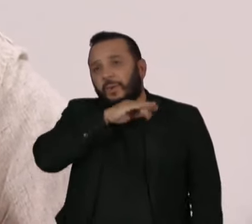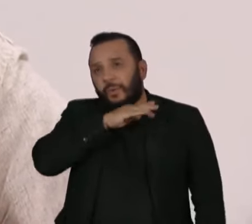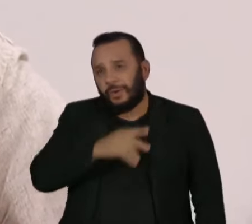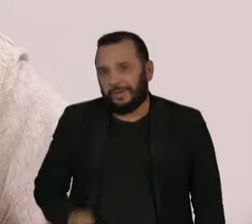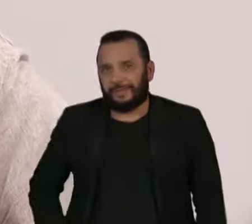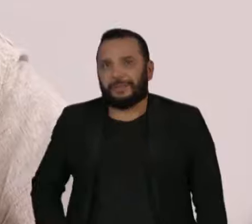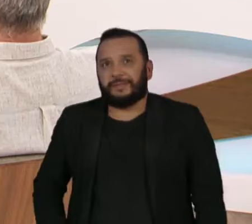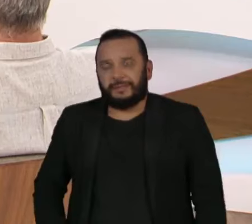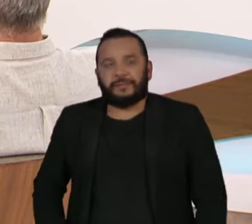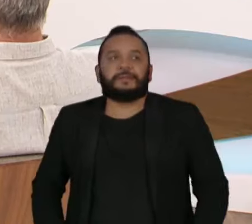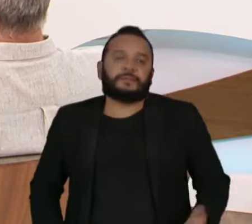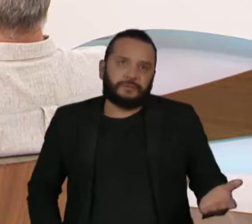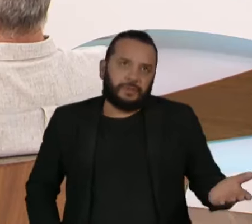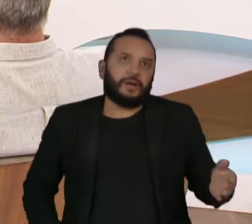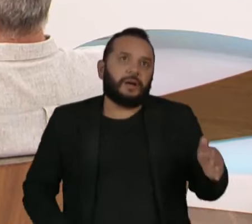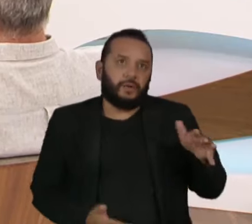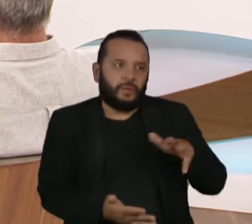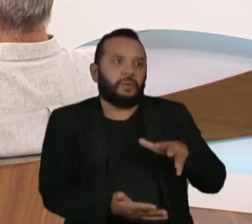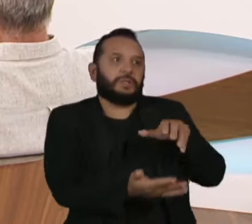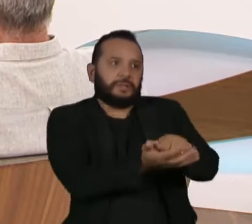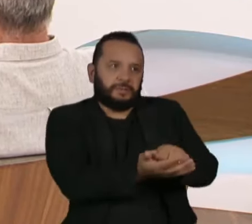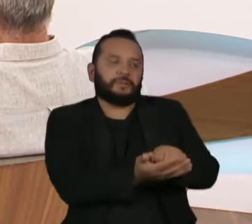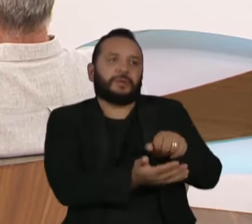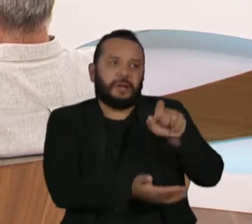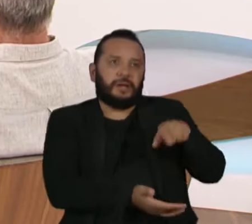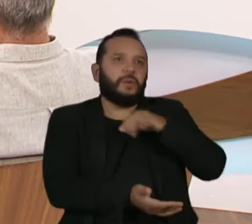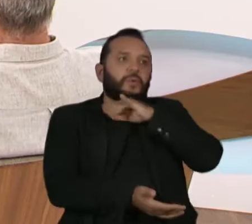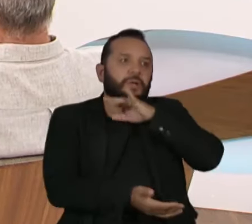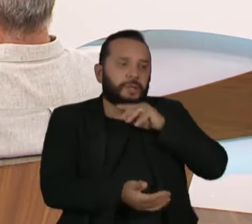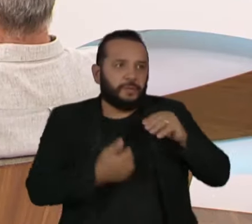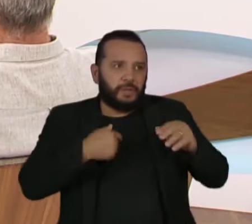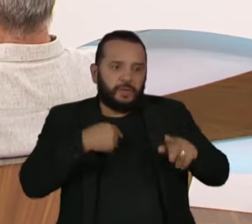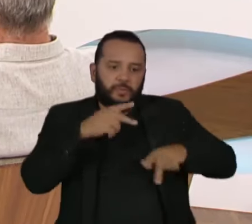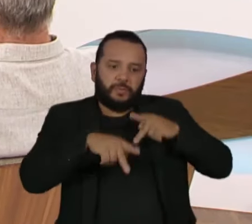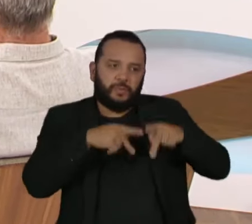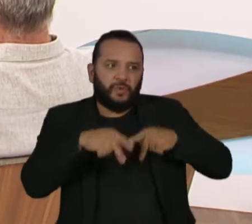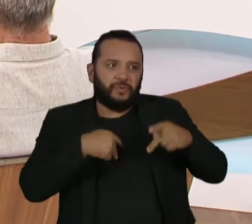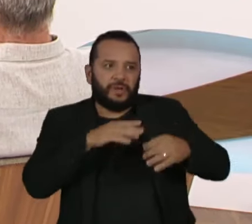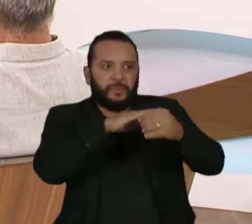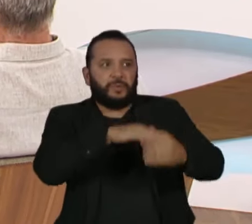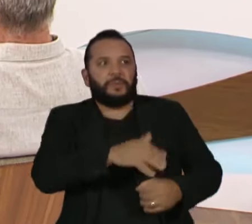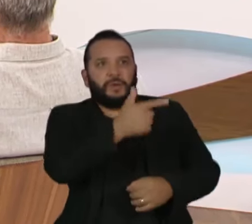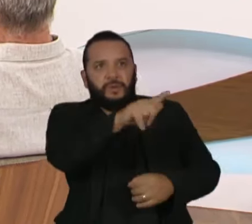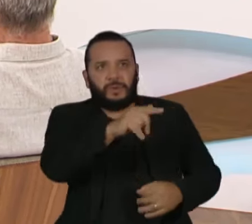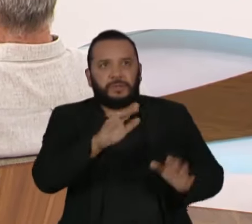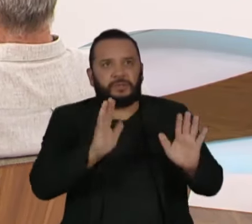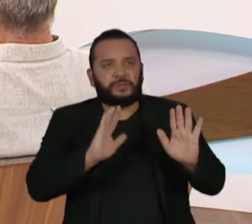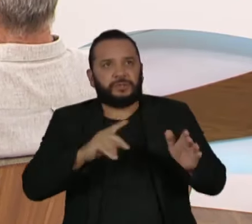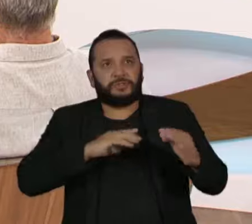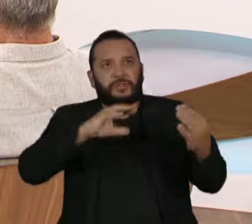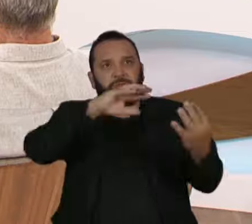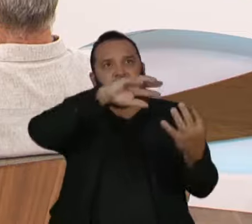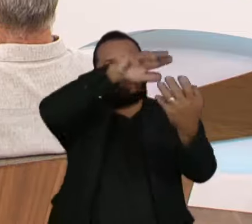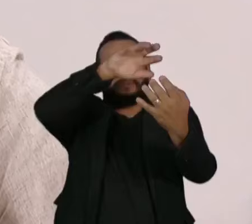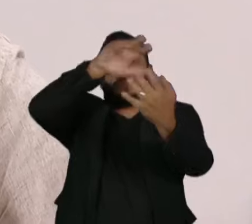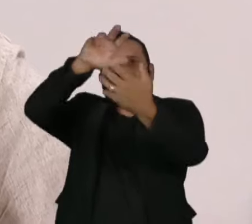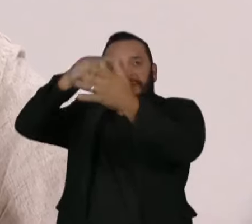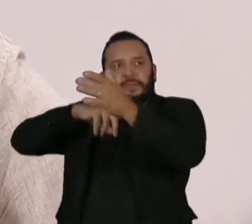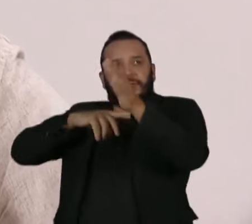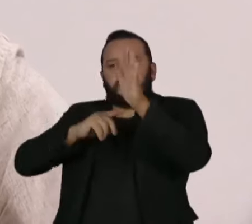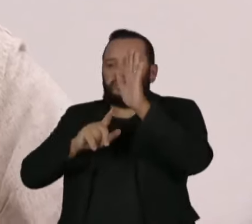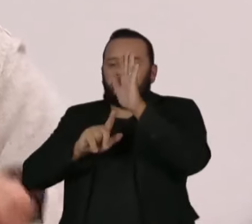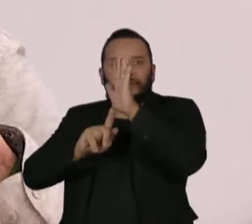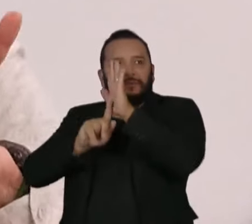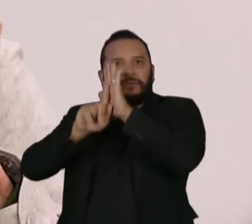o... O colonialismo é porque significa uma população oprimir outra população. No caso da exploração espacial, nós não estamos falando disso. Ninguém vai oprimir os